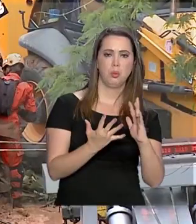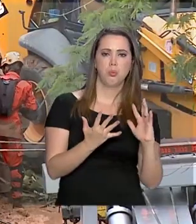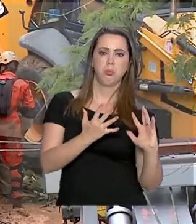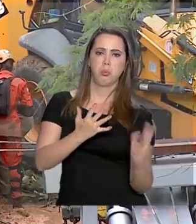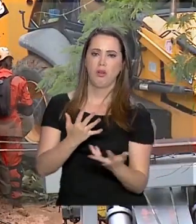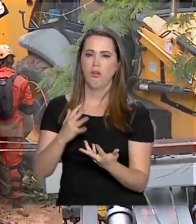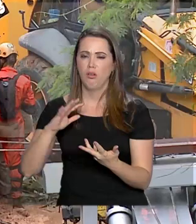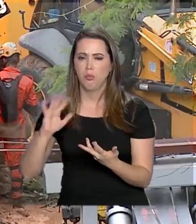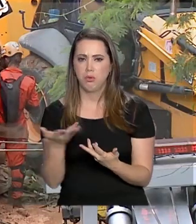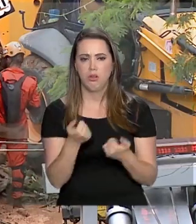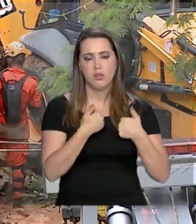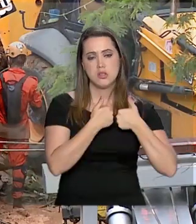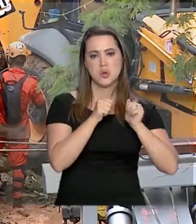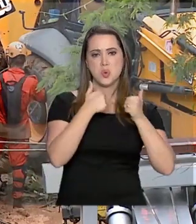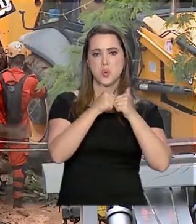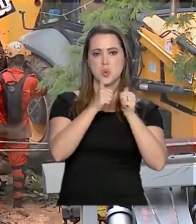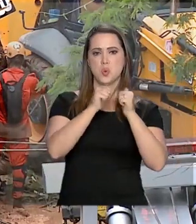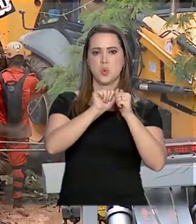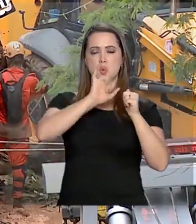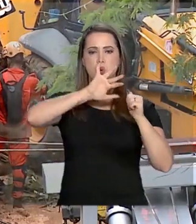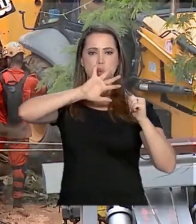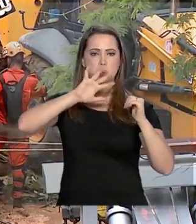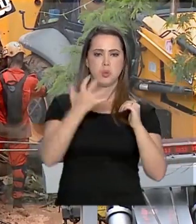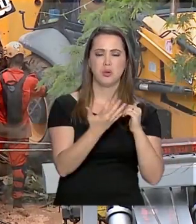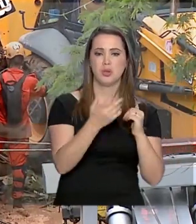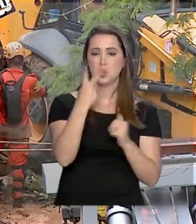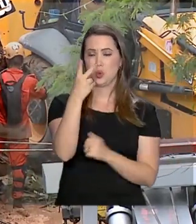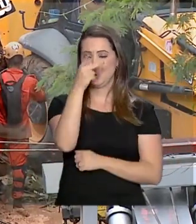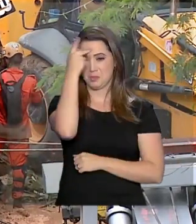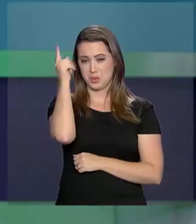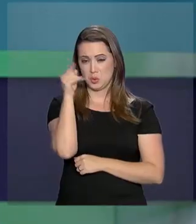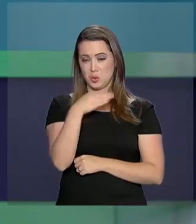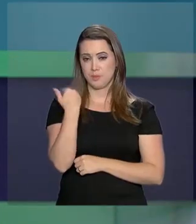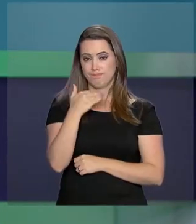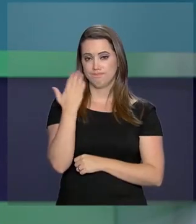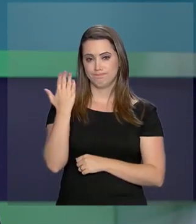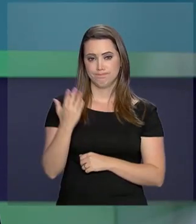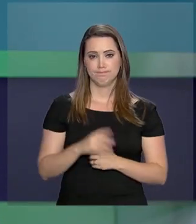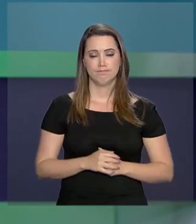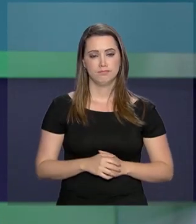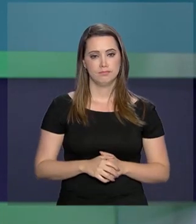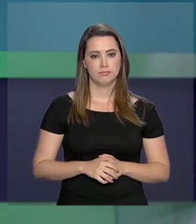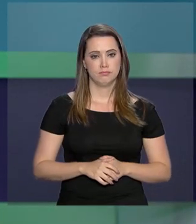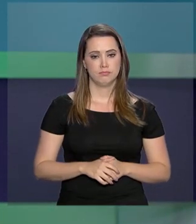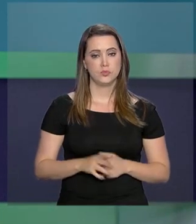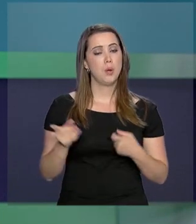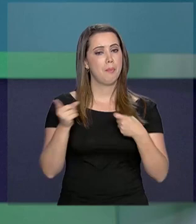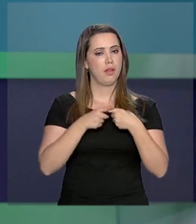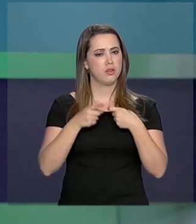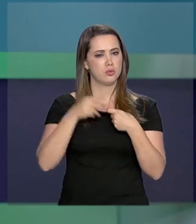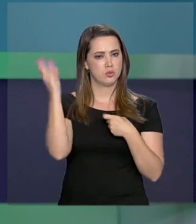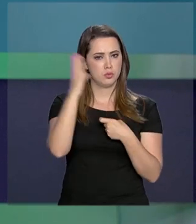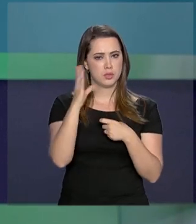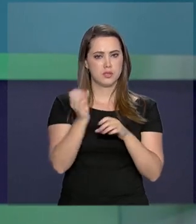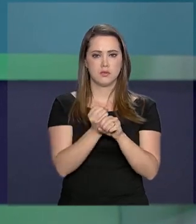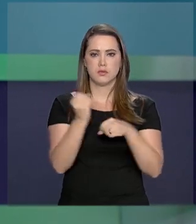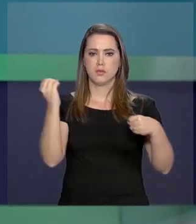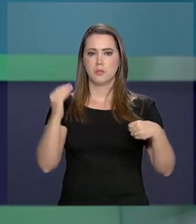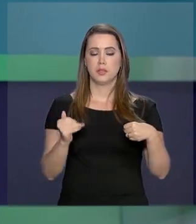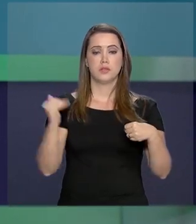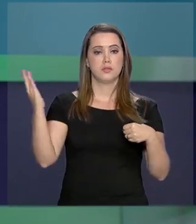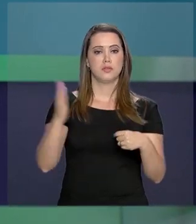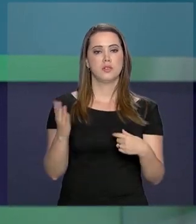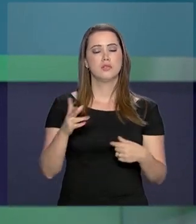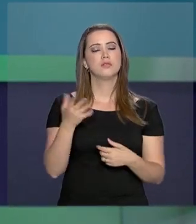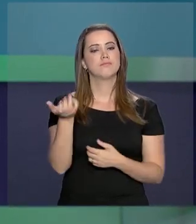avenida. Um ônibus foi atingido e dois passageiros morreram no local. Médicos brasileiros formados no